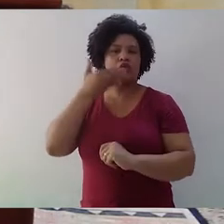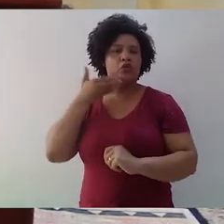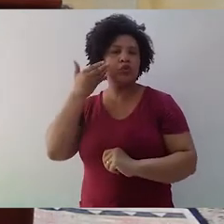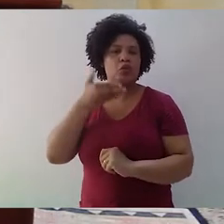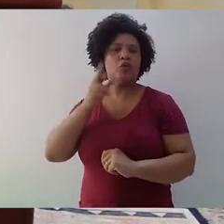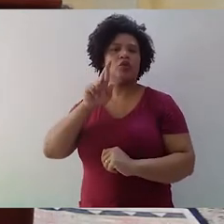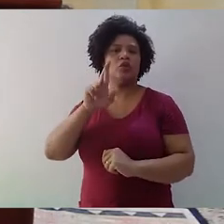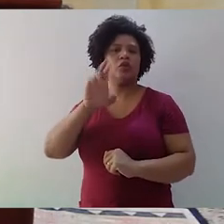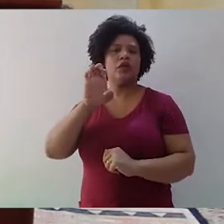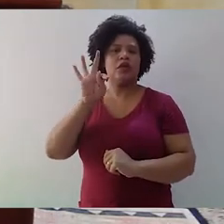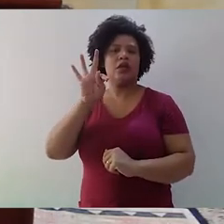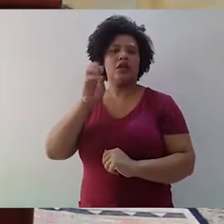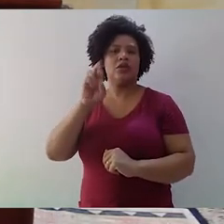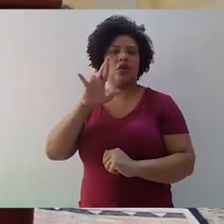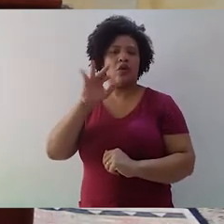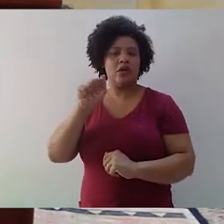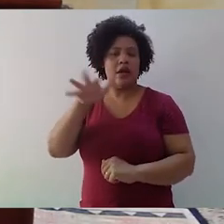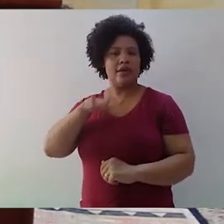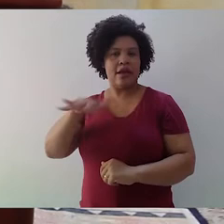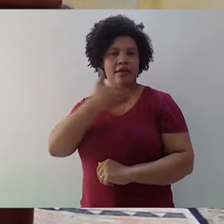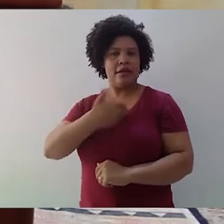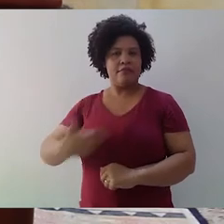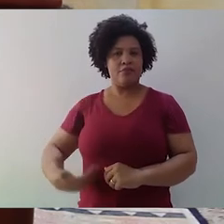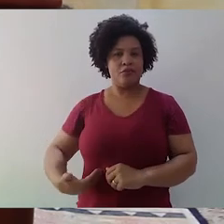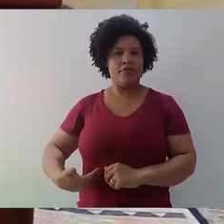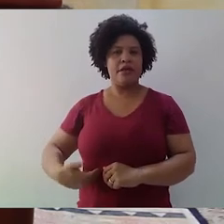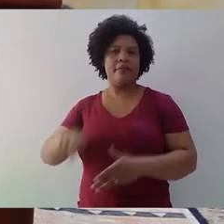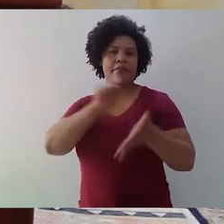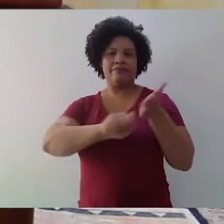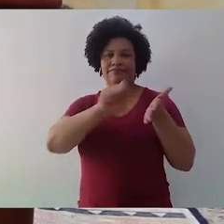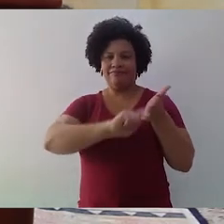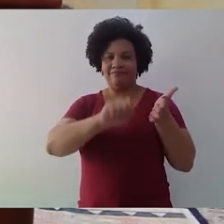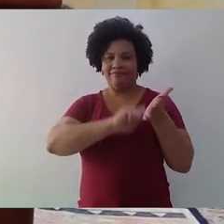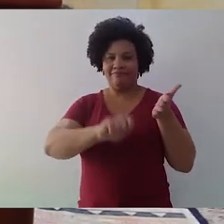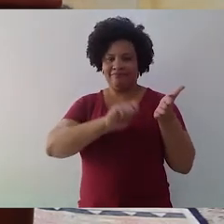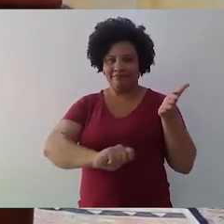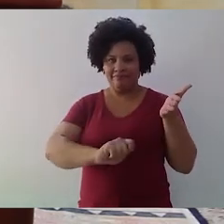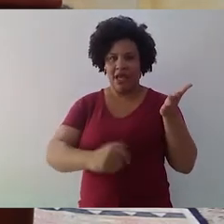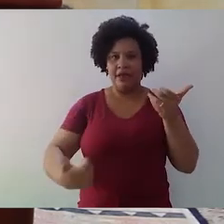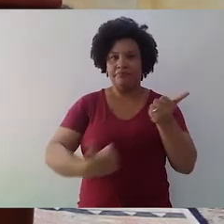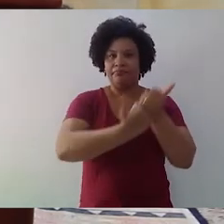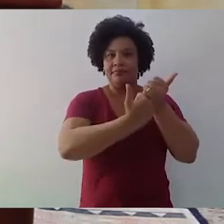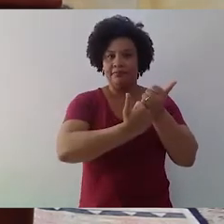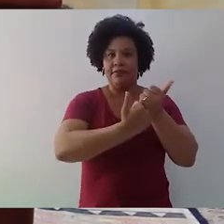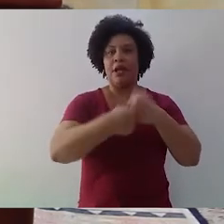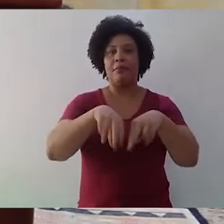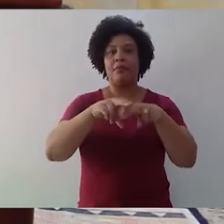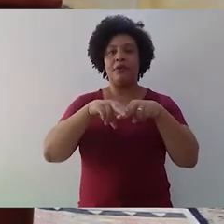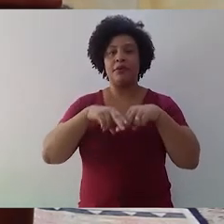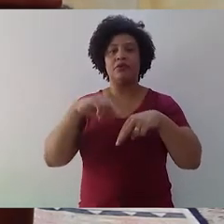contribuiu para o discurso na esfera pública, para o ofício do escritor. Então, nós teremos aí uma